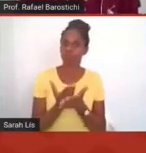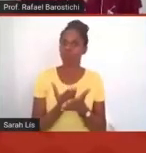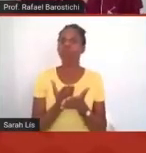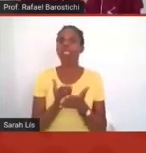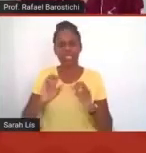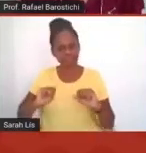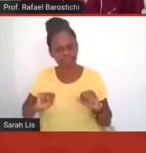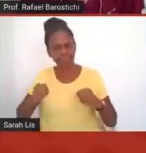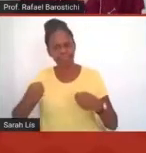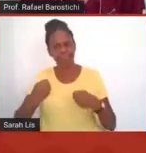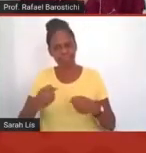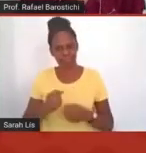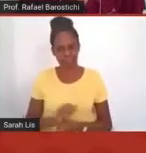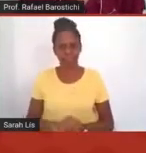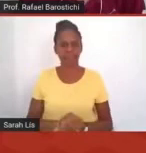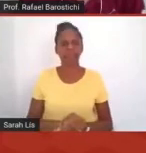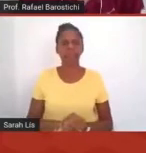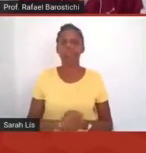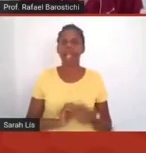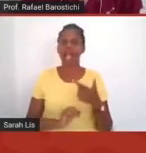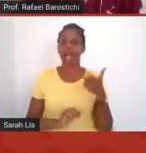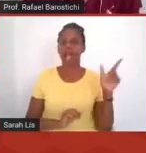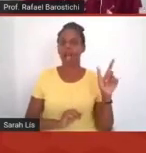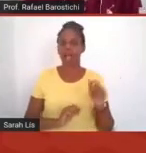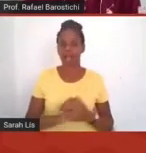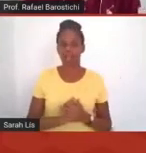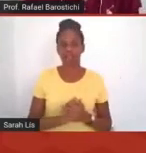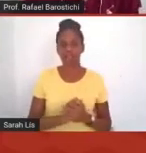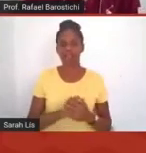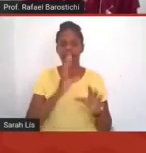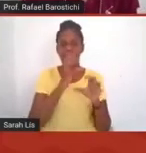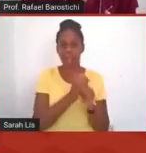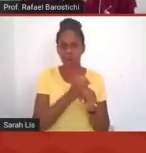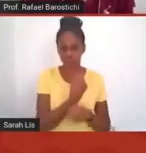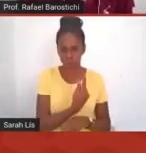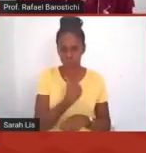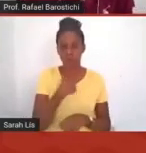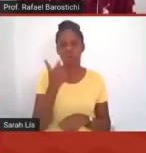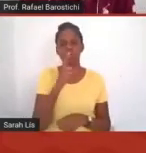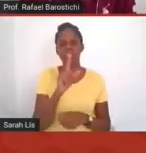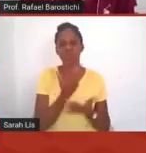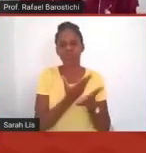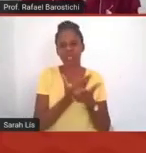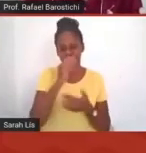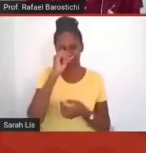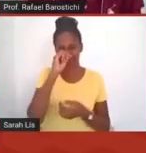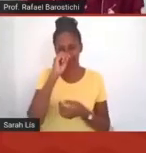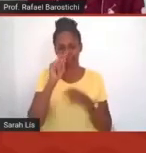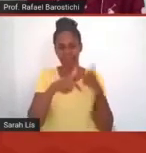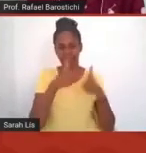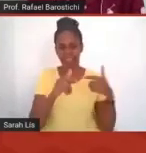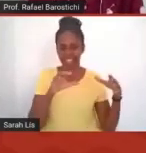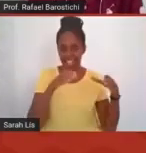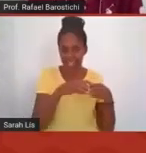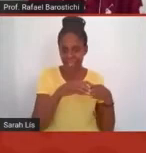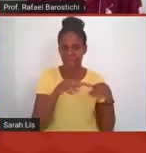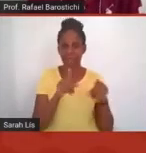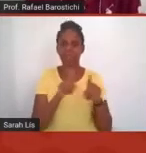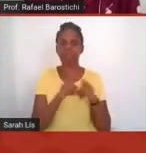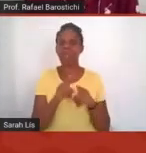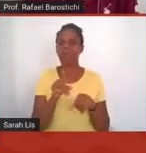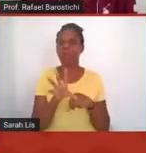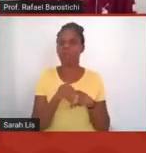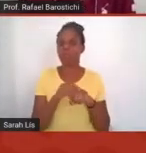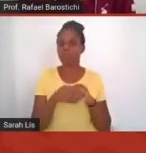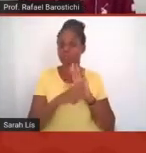Outro aluno disse, no cálculo 1, conseguir trabalhar aspectos como trabalho em equipe, disciplina de estudos, além de evoluir com os conhecimentos matemáticos,